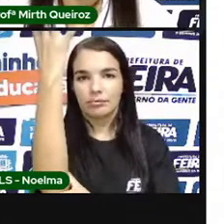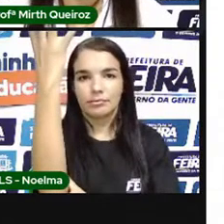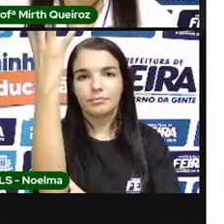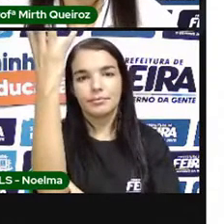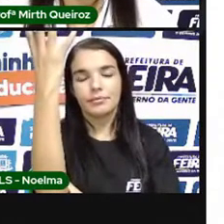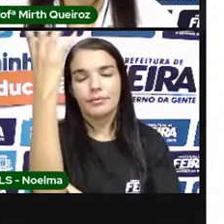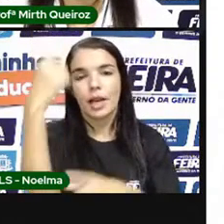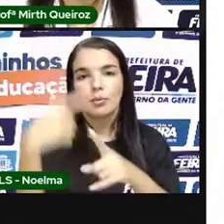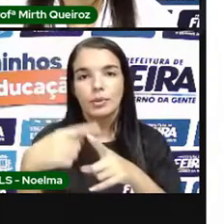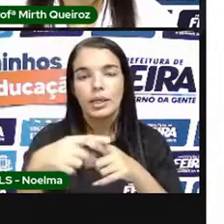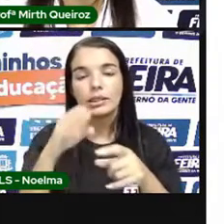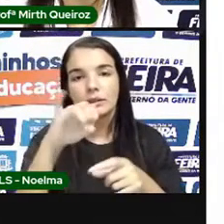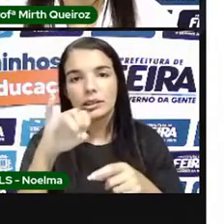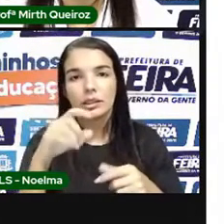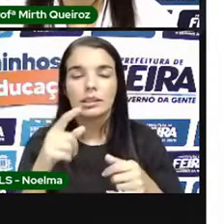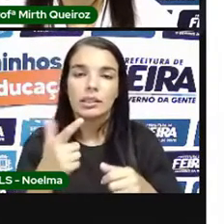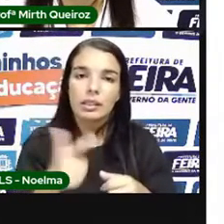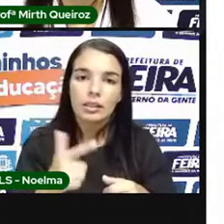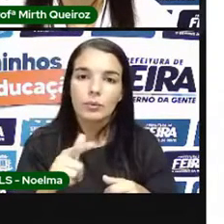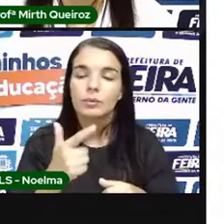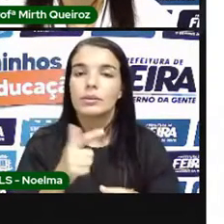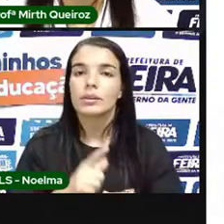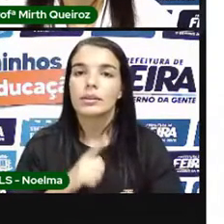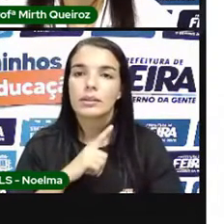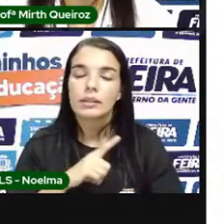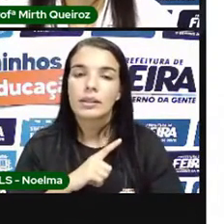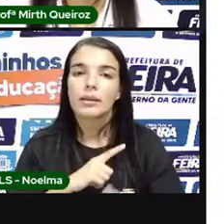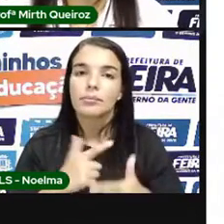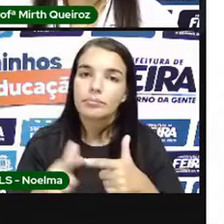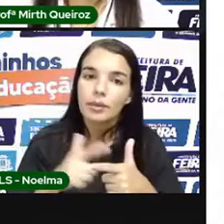Desempreada Que aí Nós teremos O que? O desmatamento